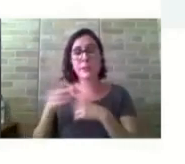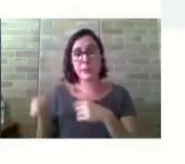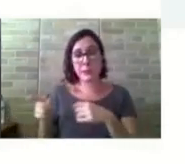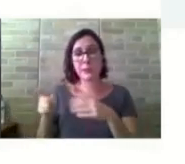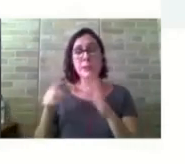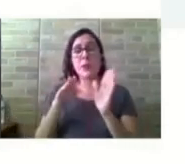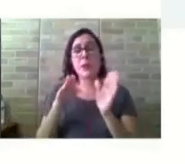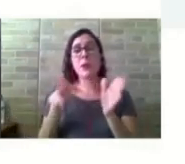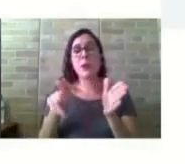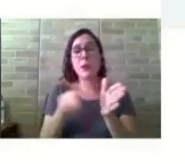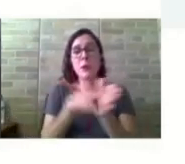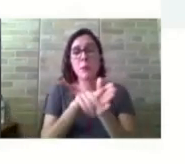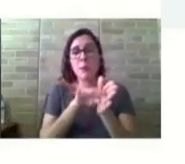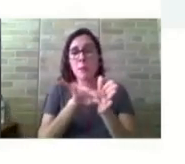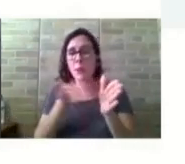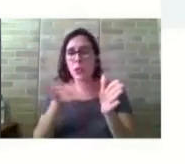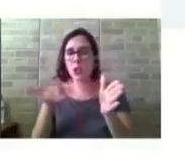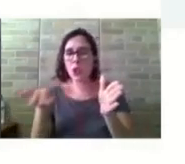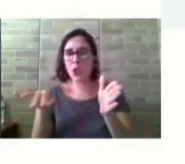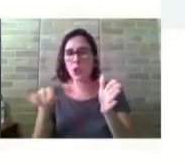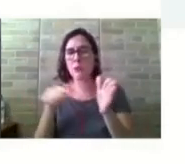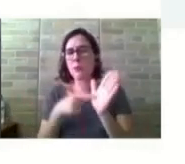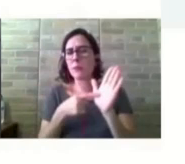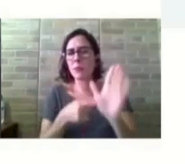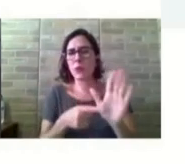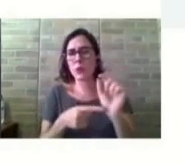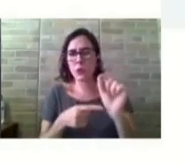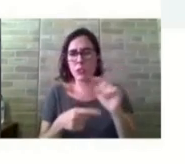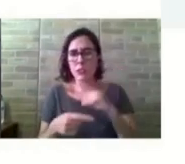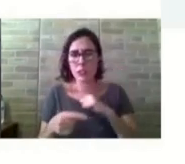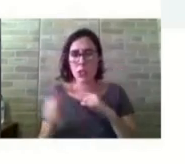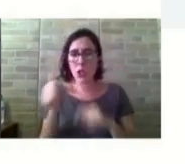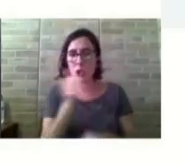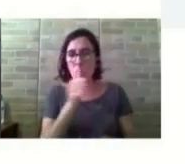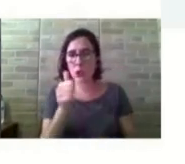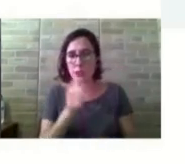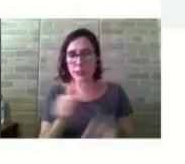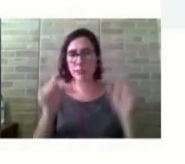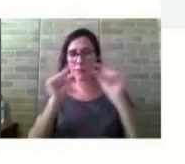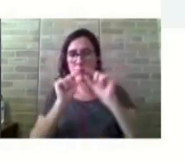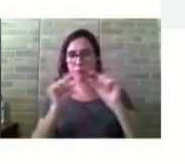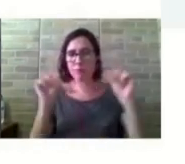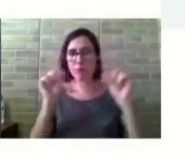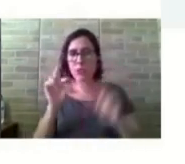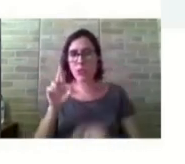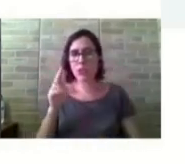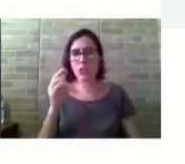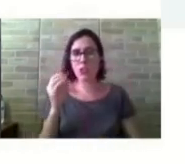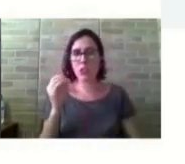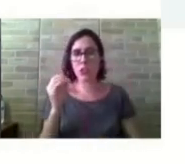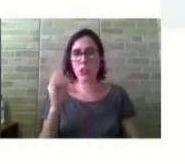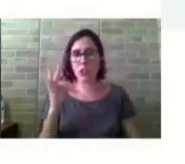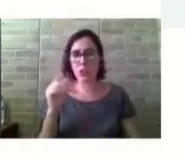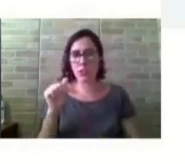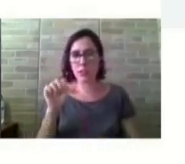por 11 rotas, né? Que a pessoa que vai utilizar deve caminhar por essas rotas e avaliar os